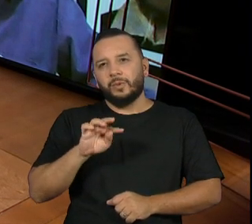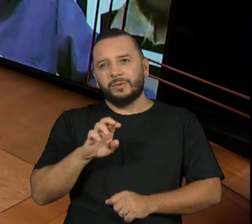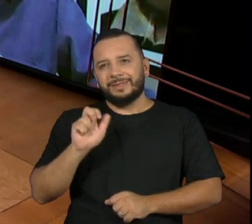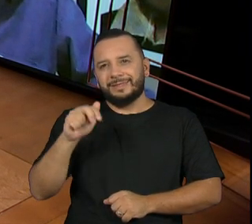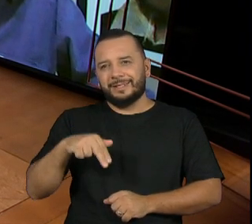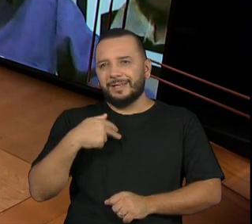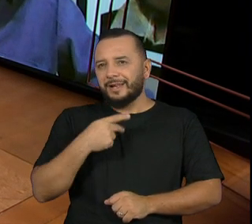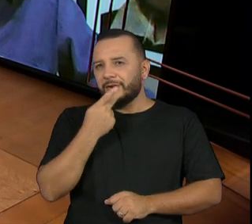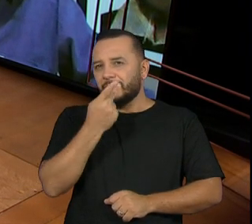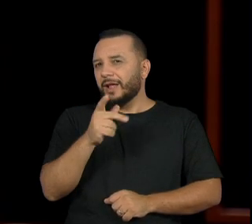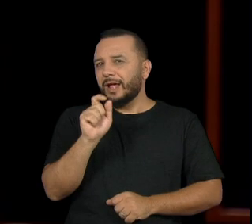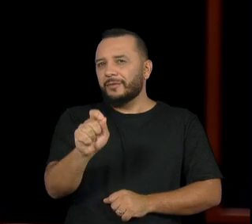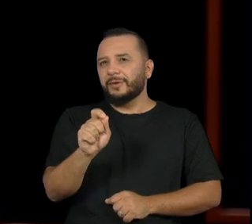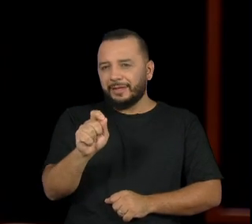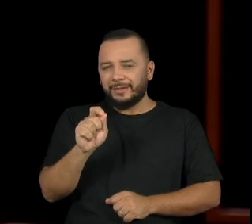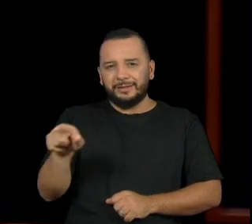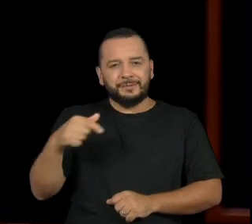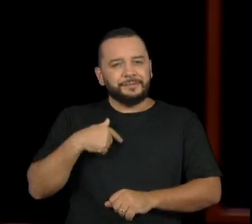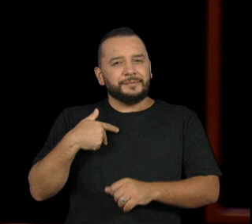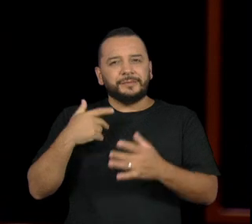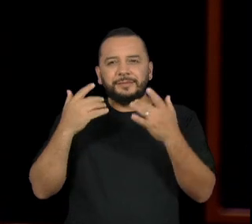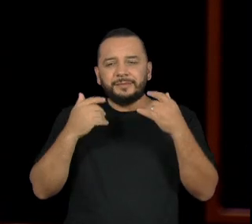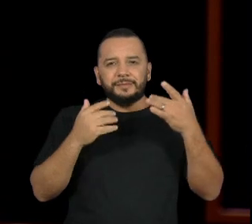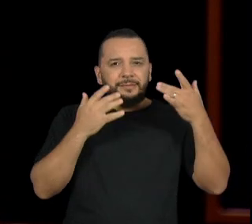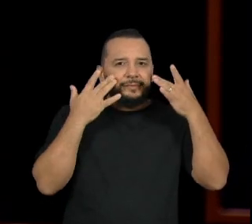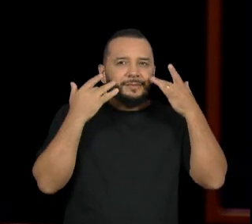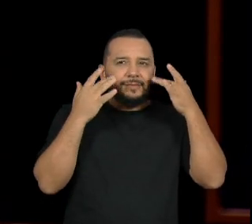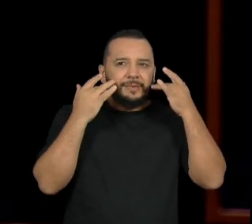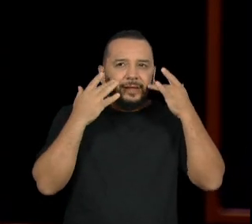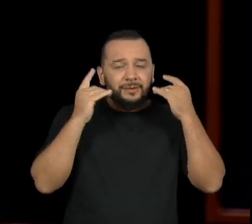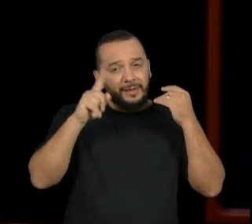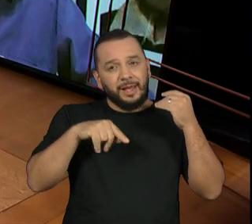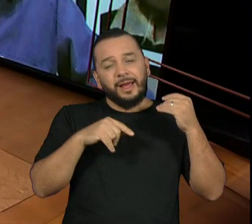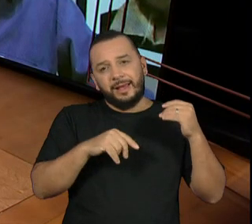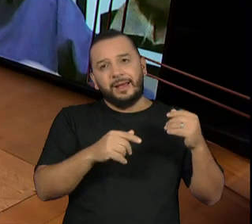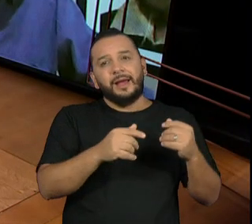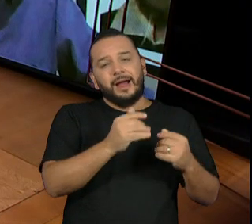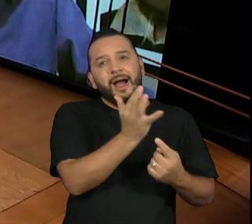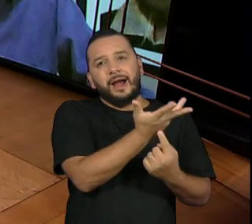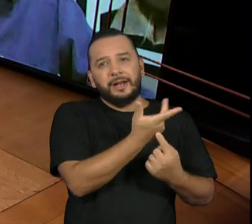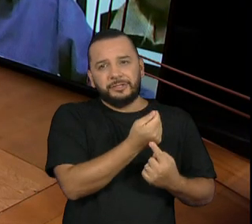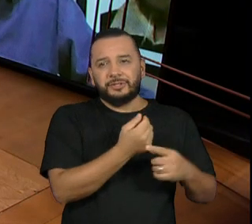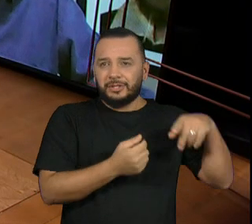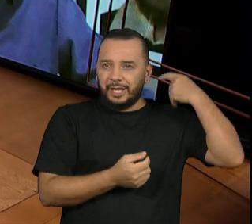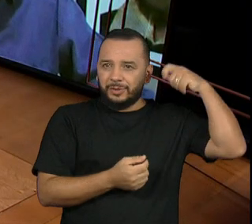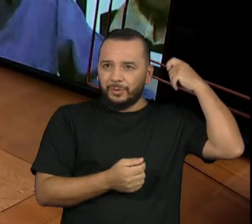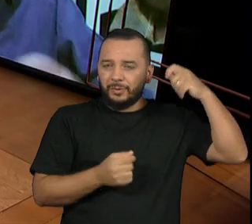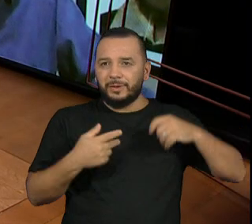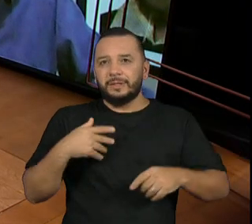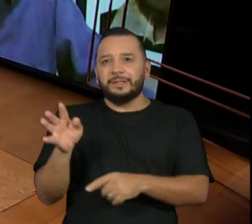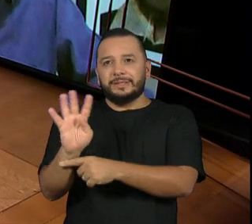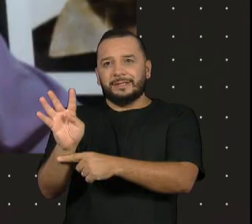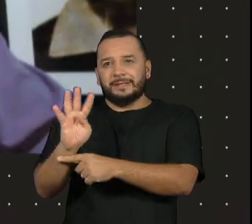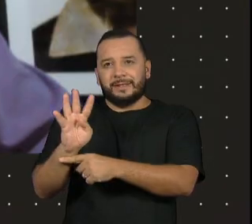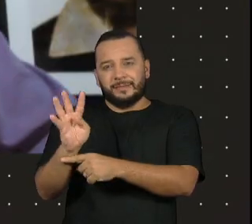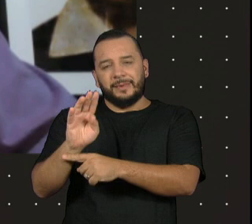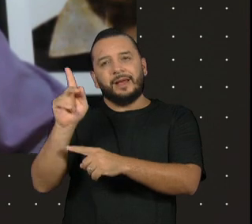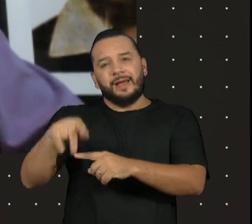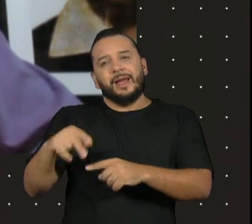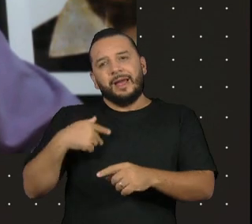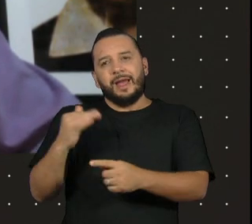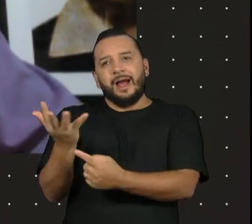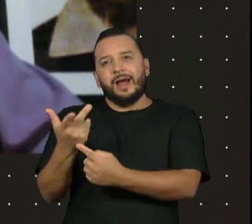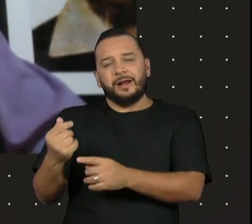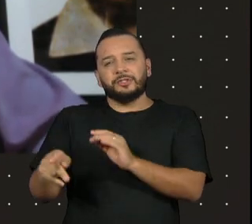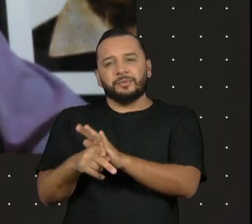teatro é a arte do ator e o cinema é a arte do diretor e que a